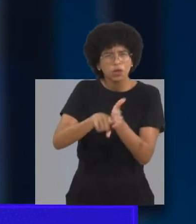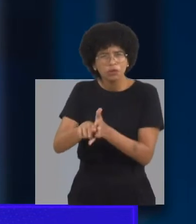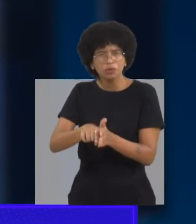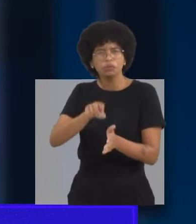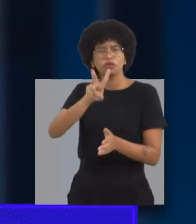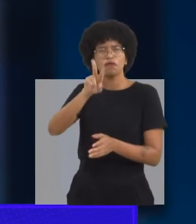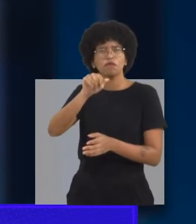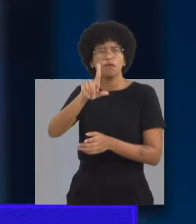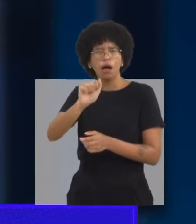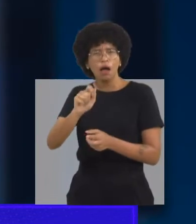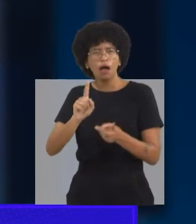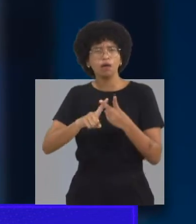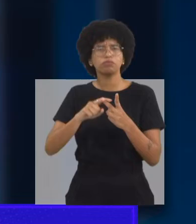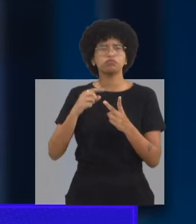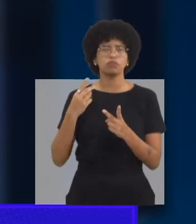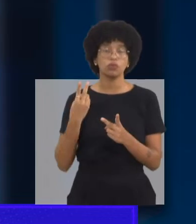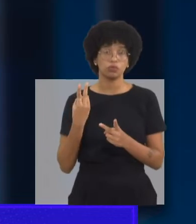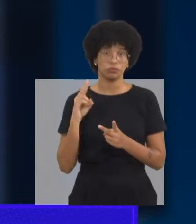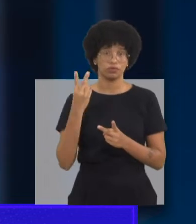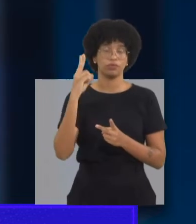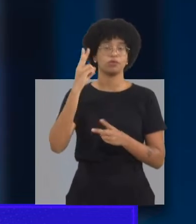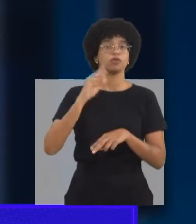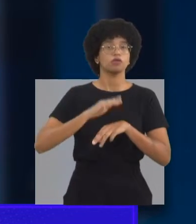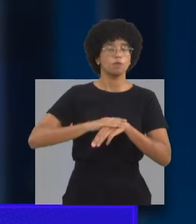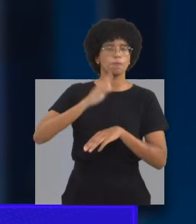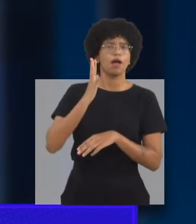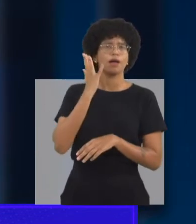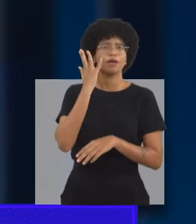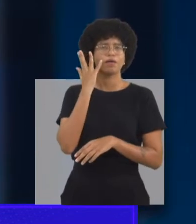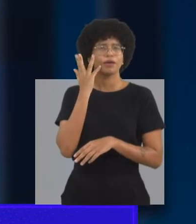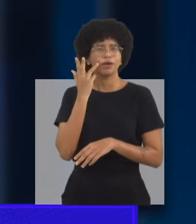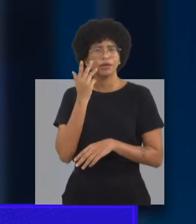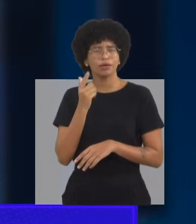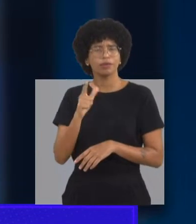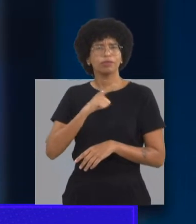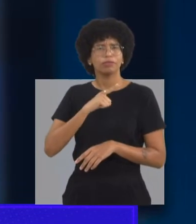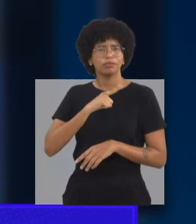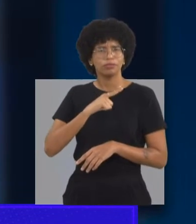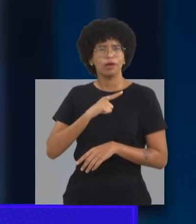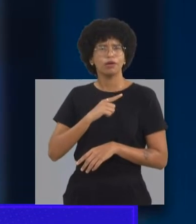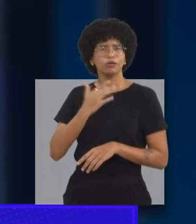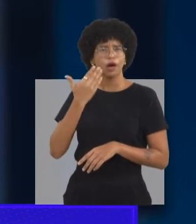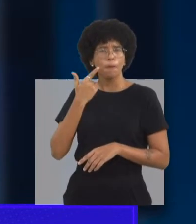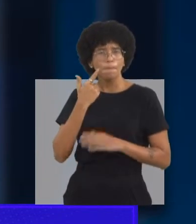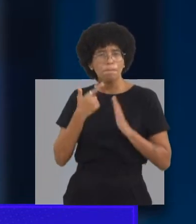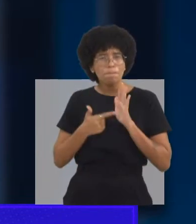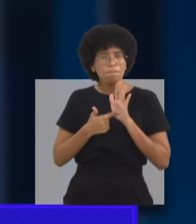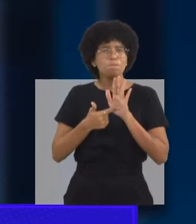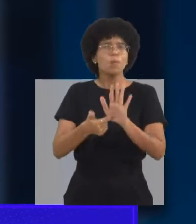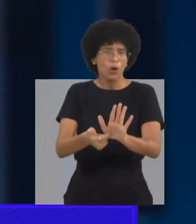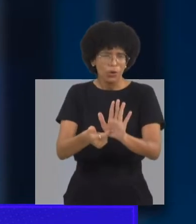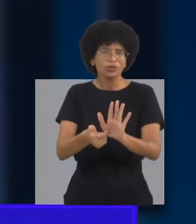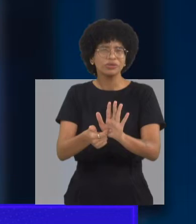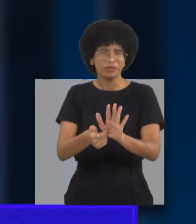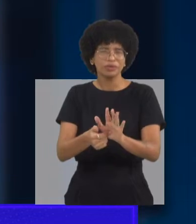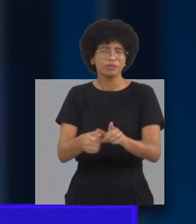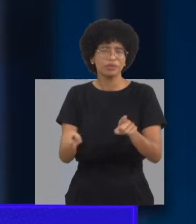Sim. E eu já consigo observar essa realidade acontecendo com o aumento da procura.